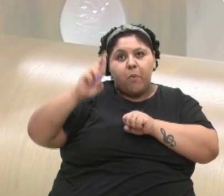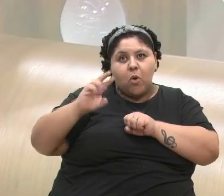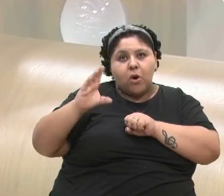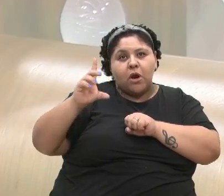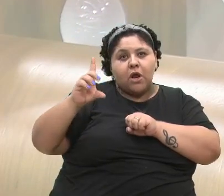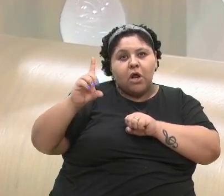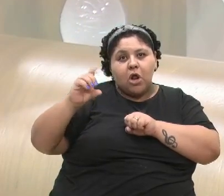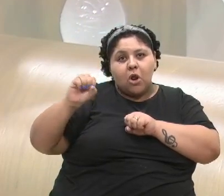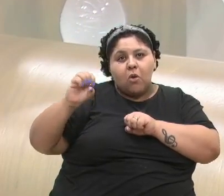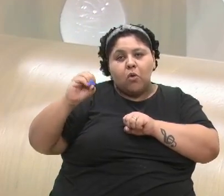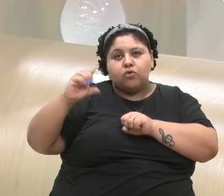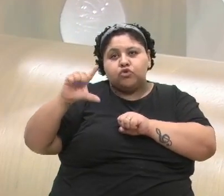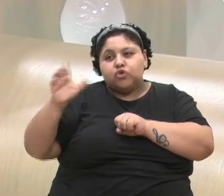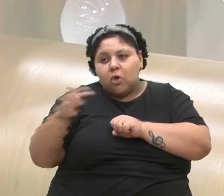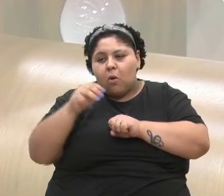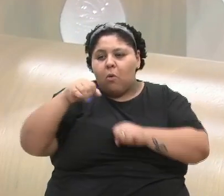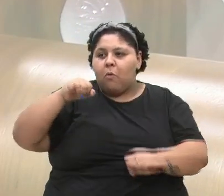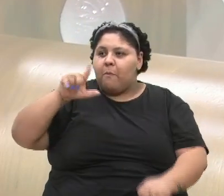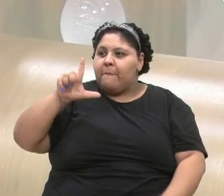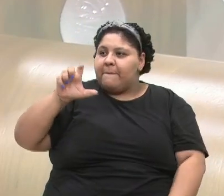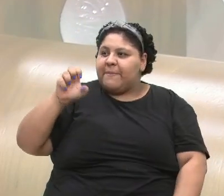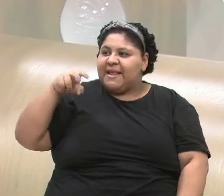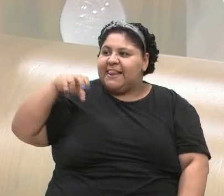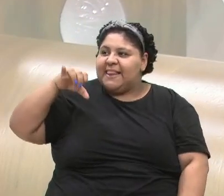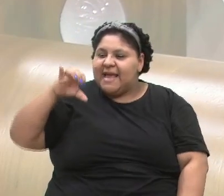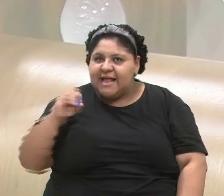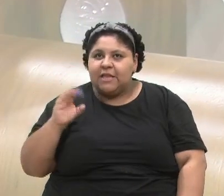o seu bairro, Mariane.